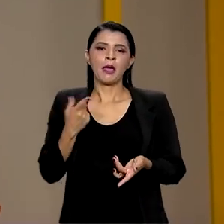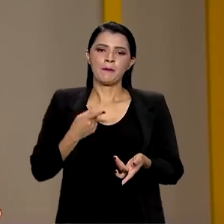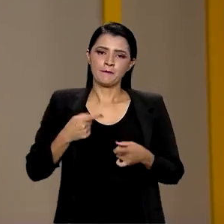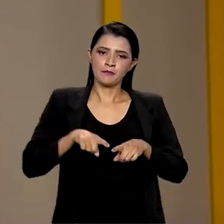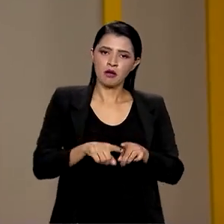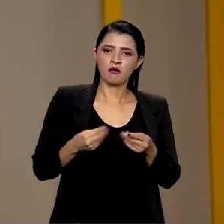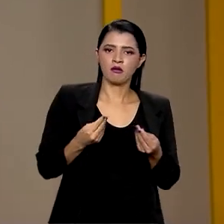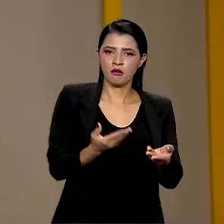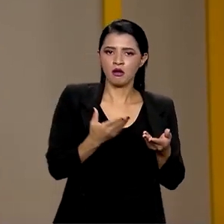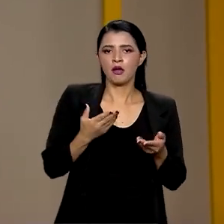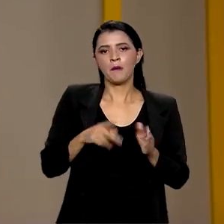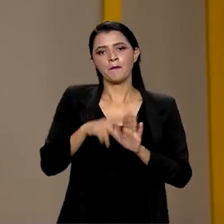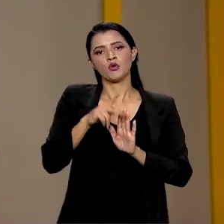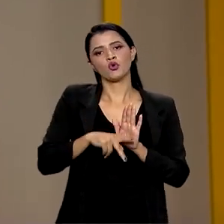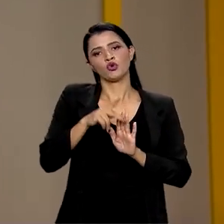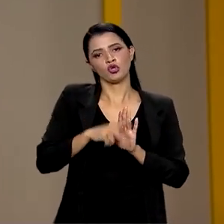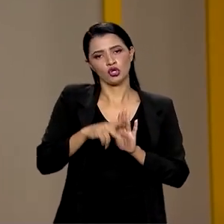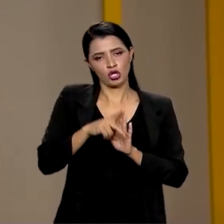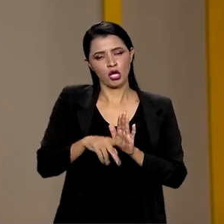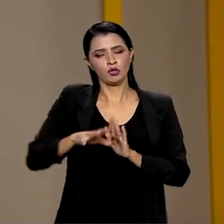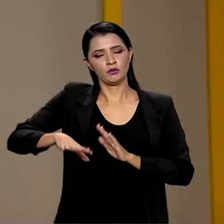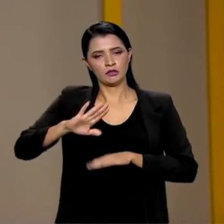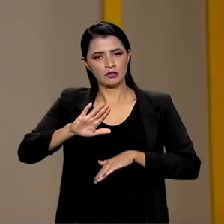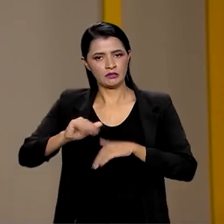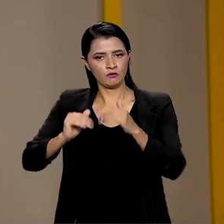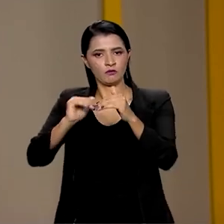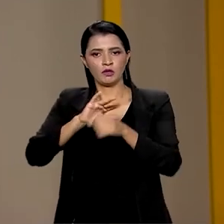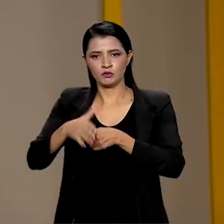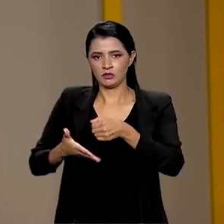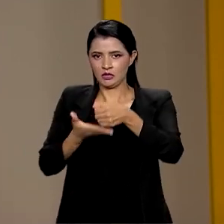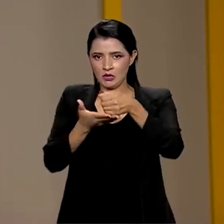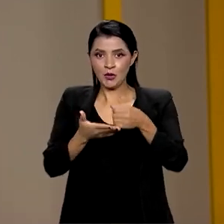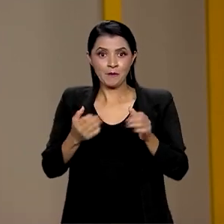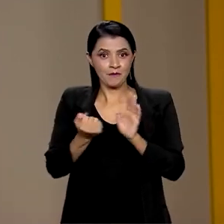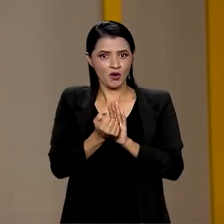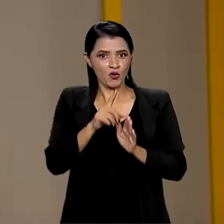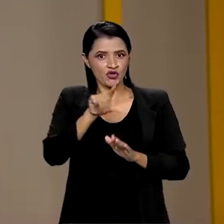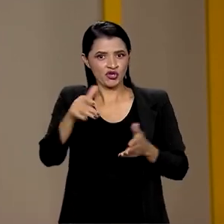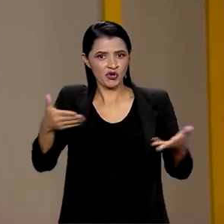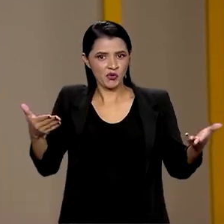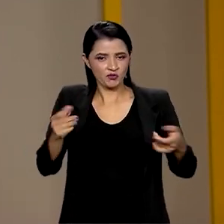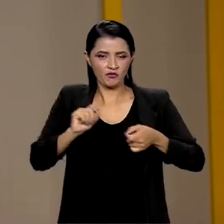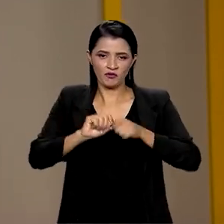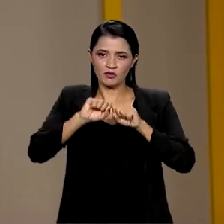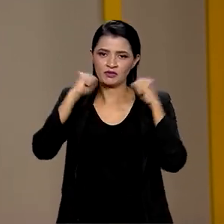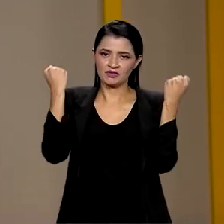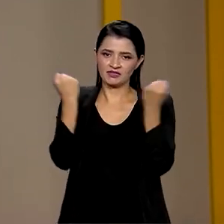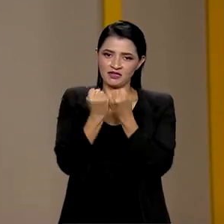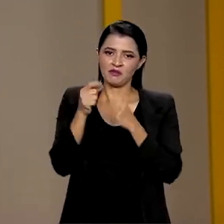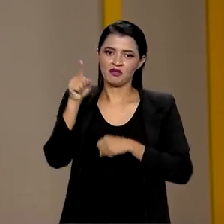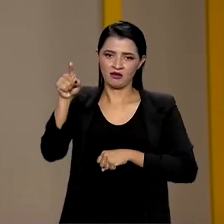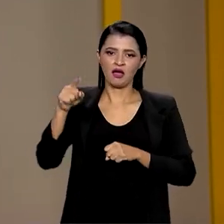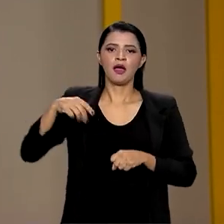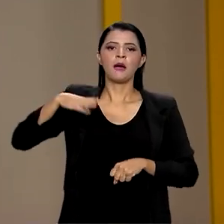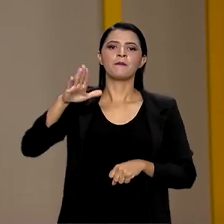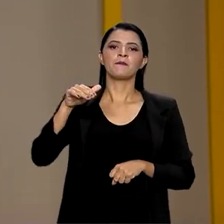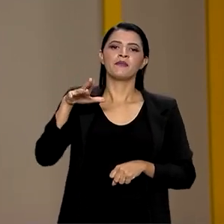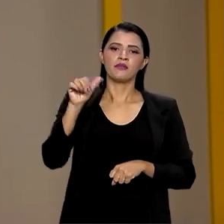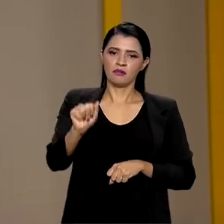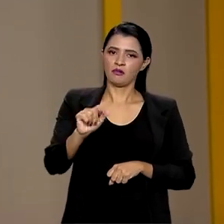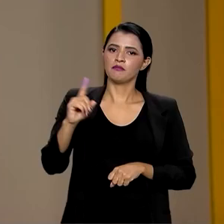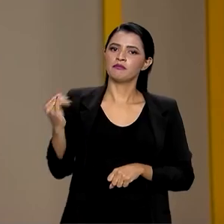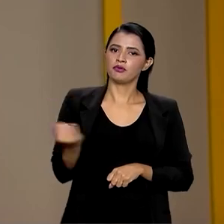voltados ao desenvolvimento sustentável da região. E para marcar a data, foi realizar um seminário em Belém, no Pará, sobre a